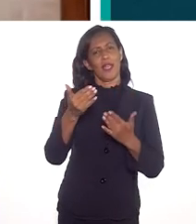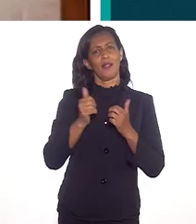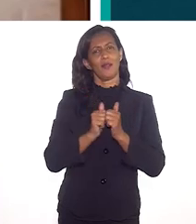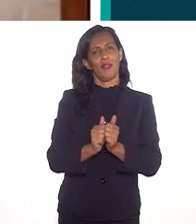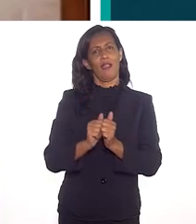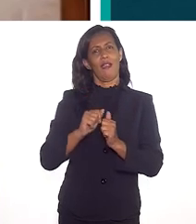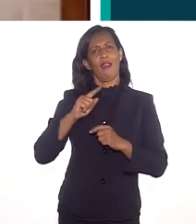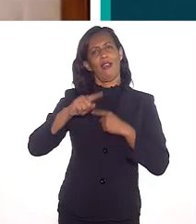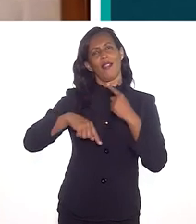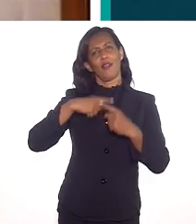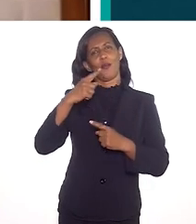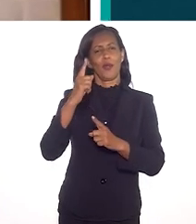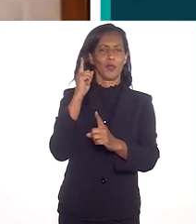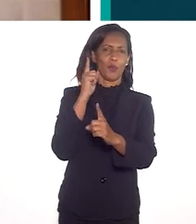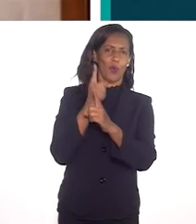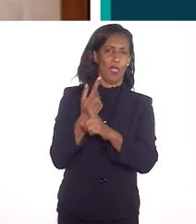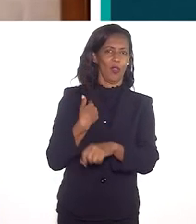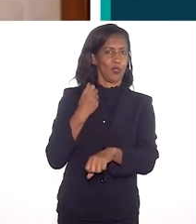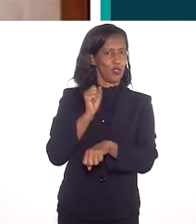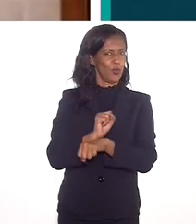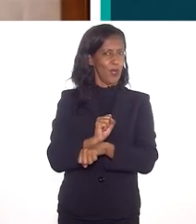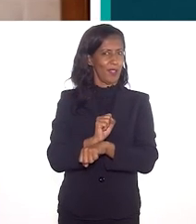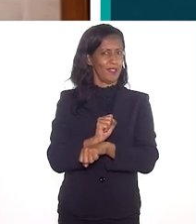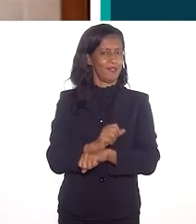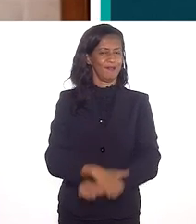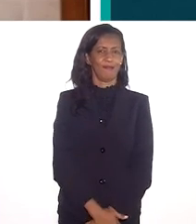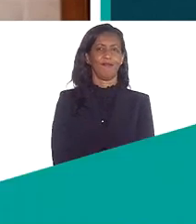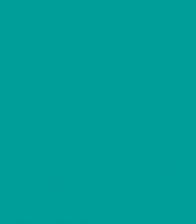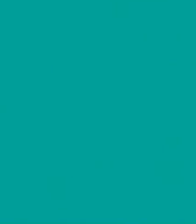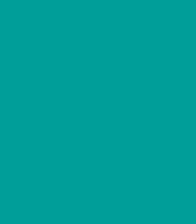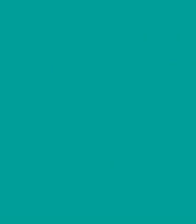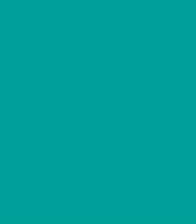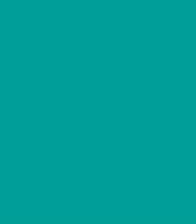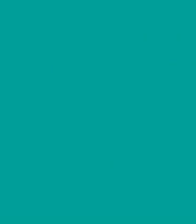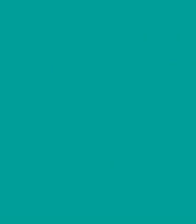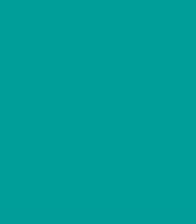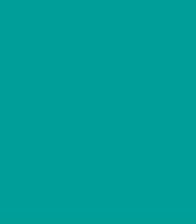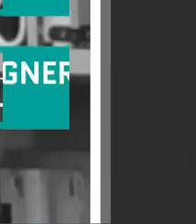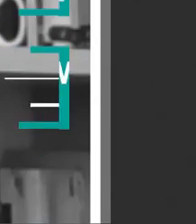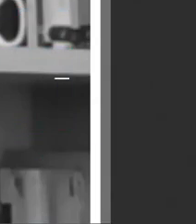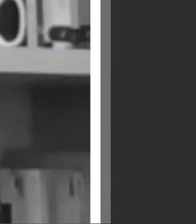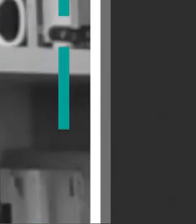está em casa, muito obrigado pela companhia e até o próximo encontro. Eu te espero.